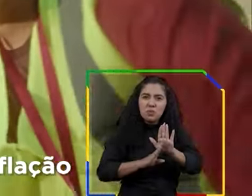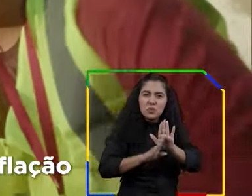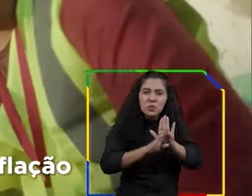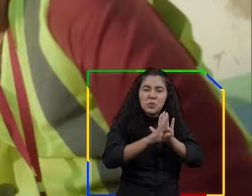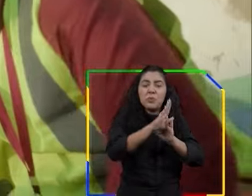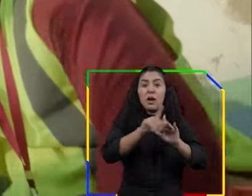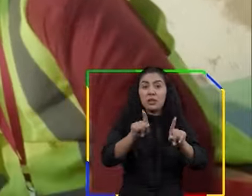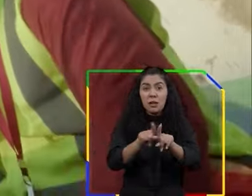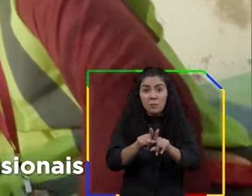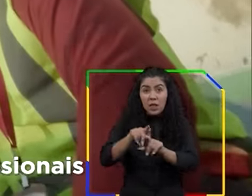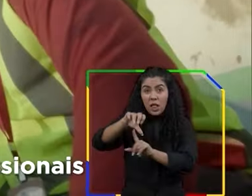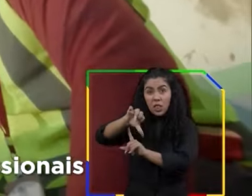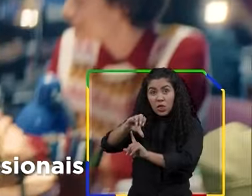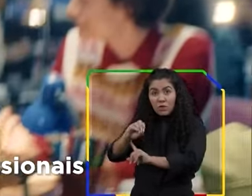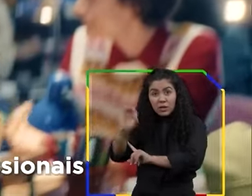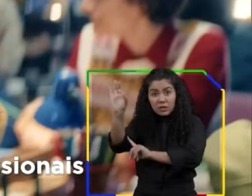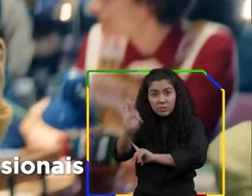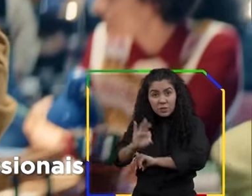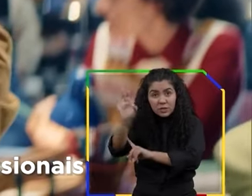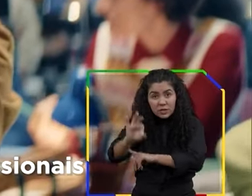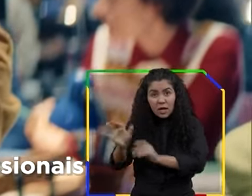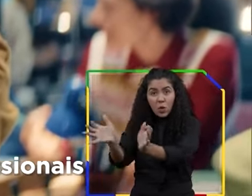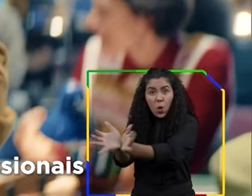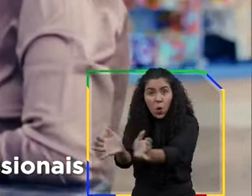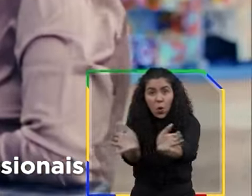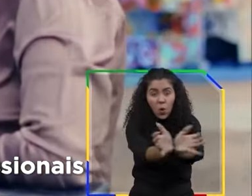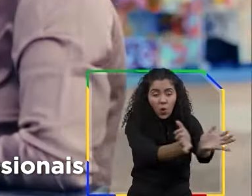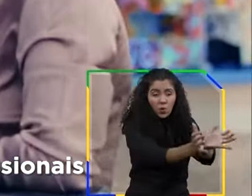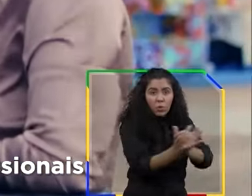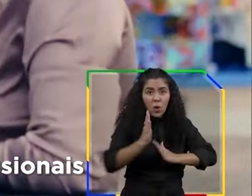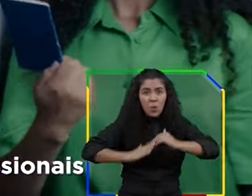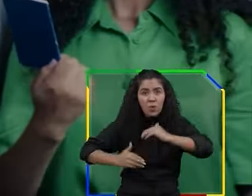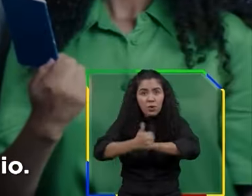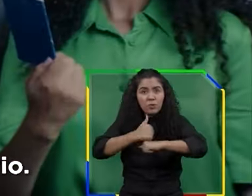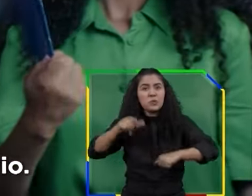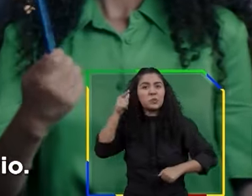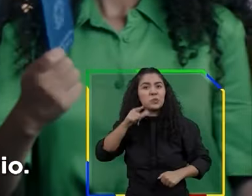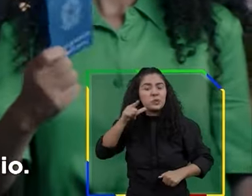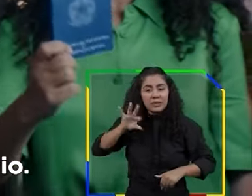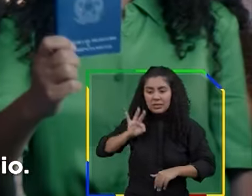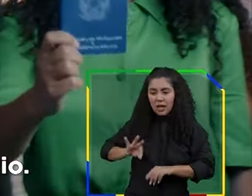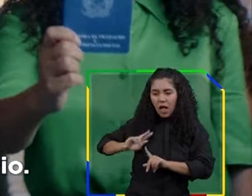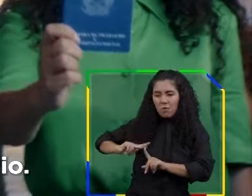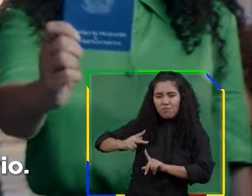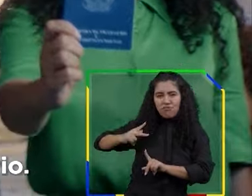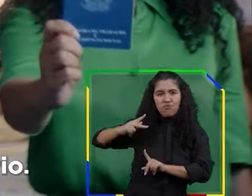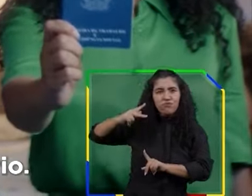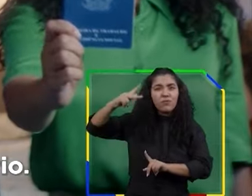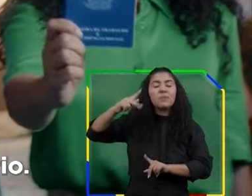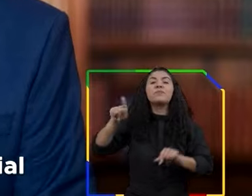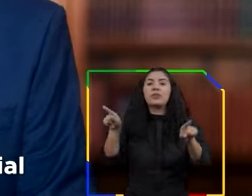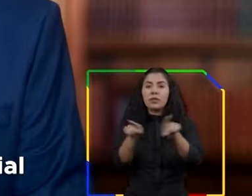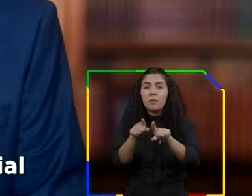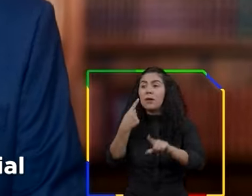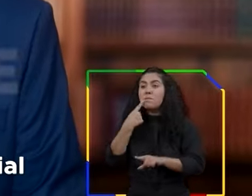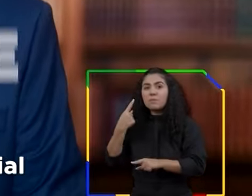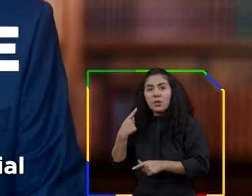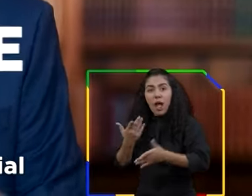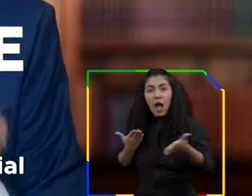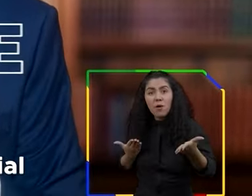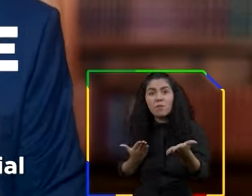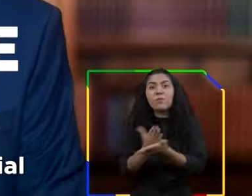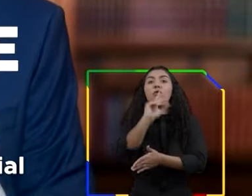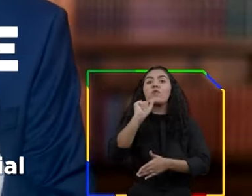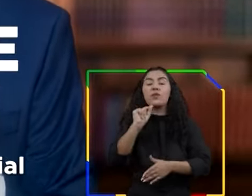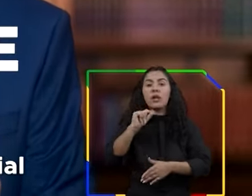acima da inflação e quase 90% das categorias profissionais tiveram aumento real de salário. Aprovamos